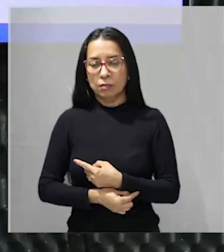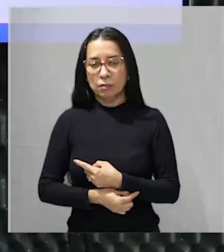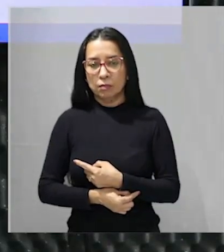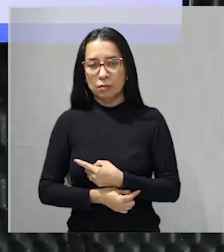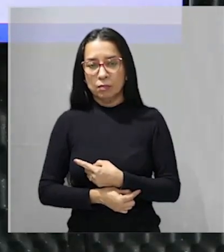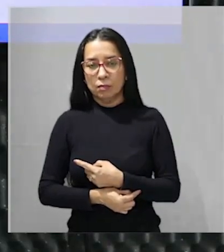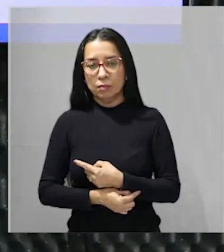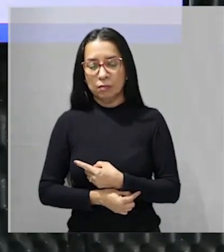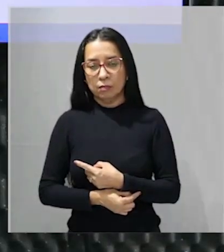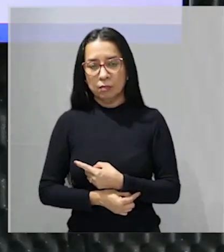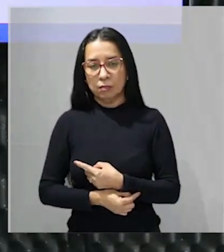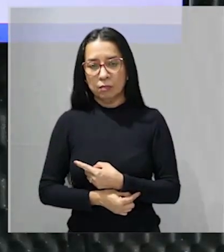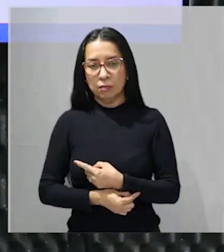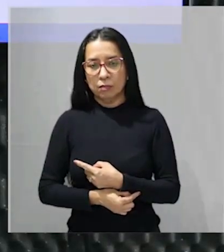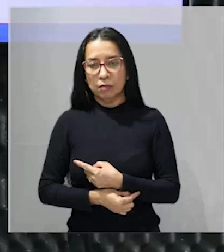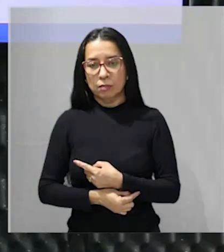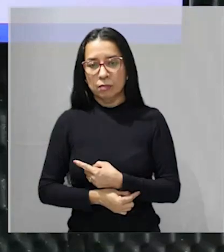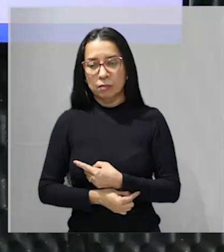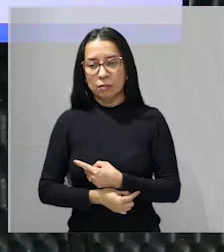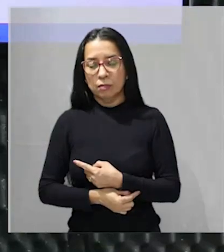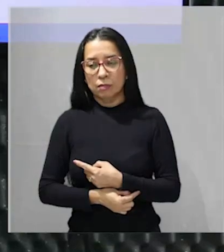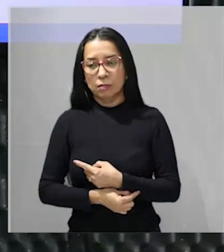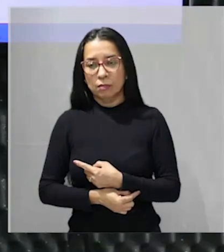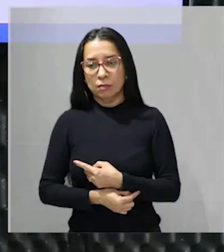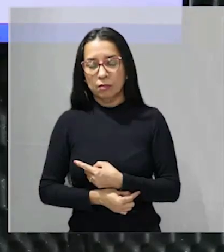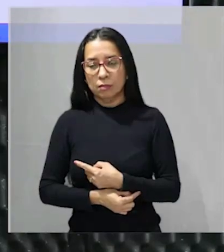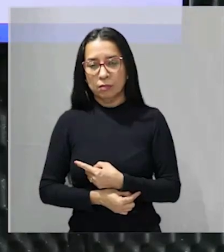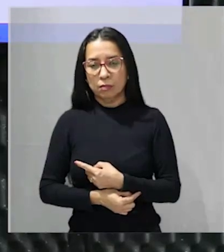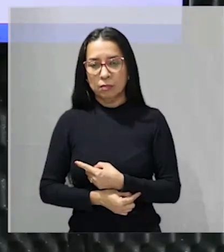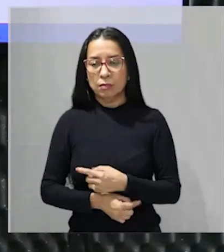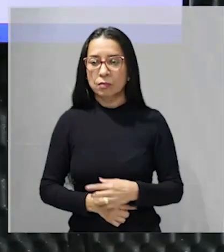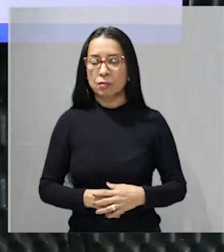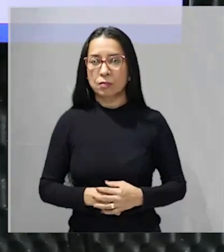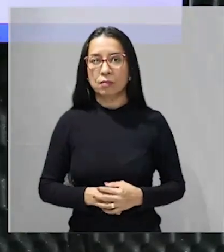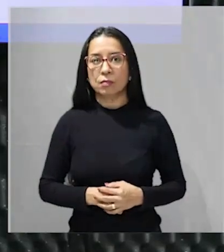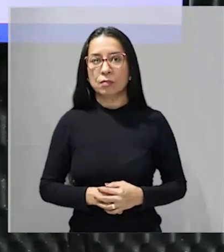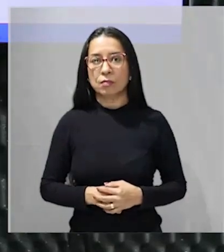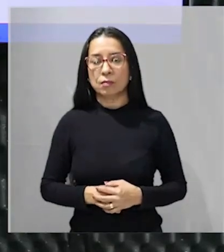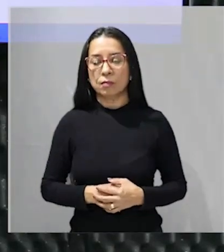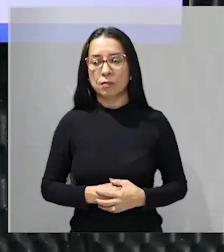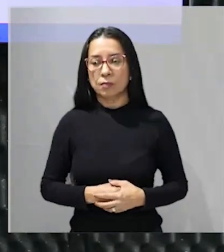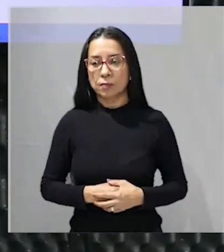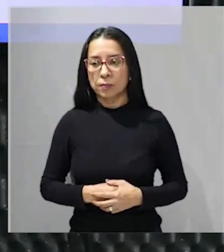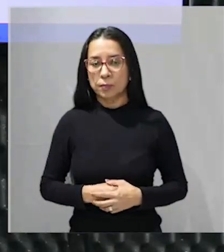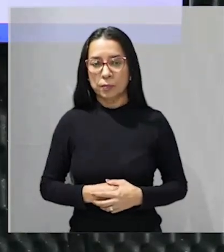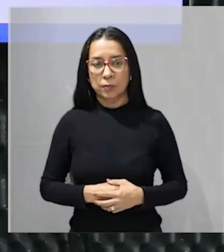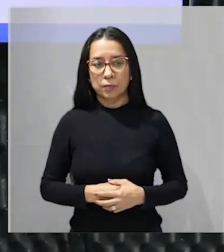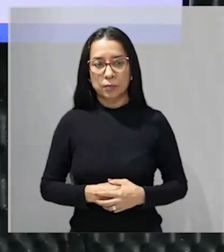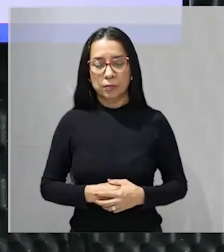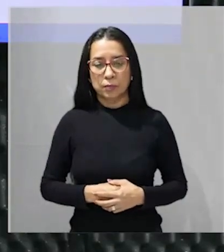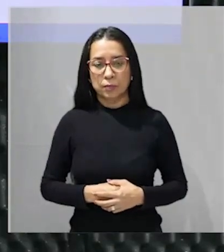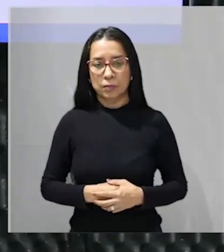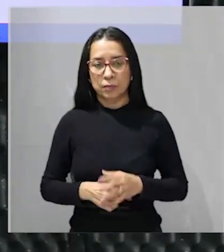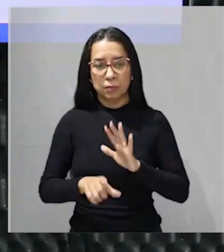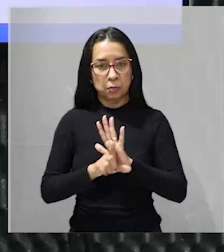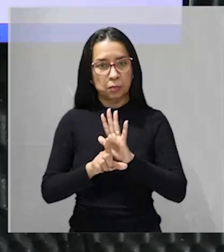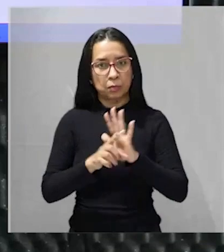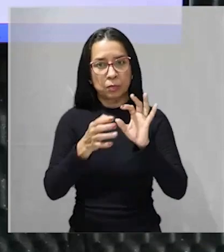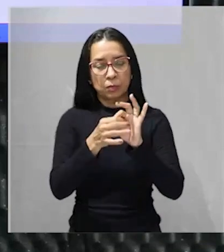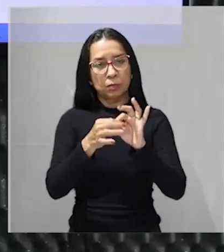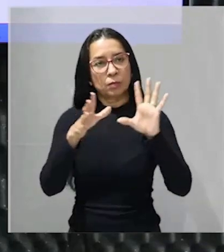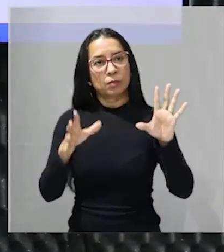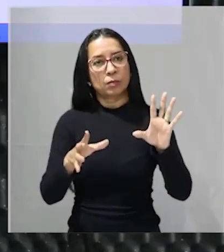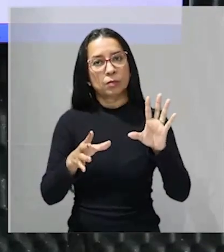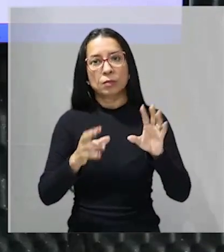em 1863 por decreto e emenda constitucional Lincoln aboliu a escravidão através da lei emancipatória